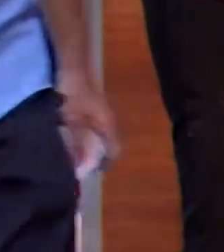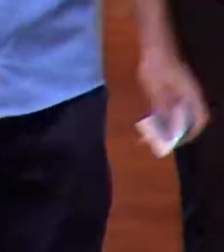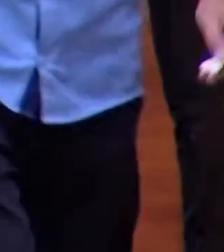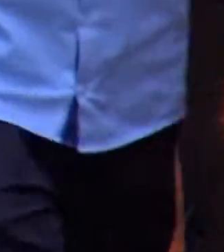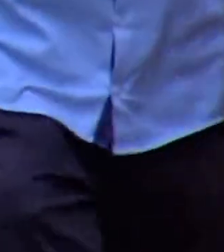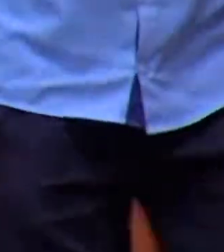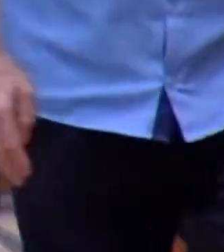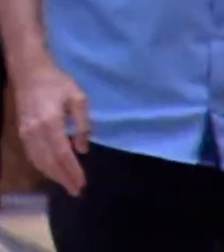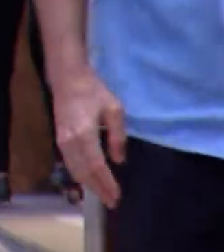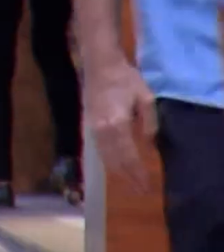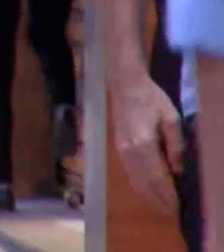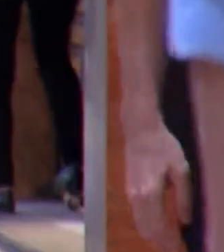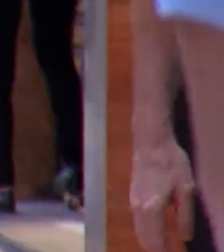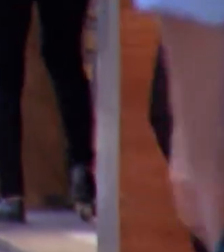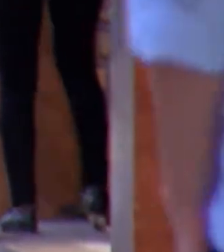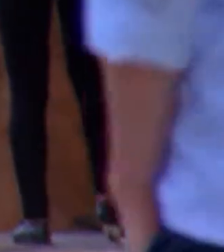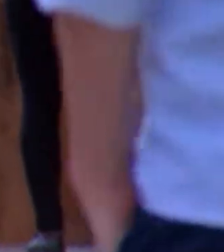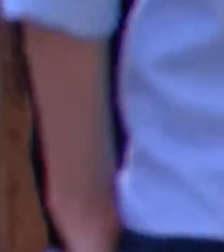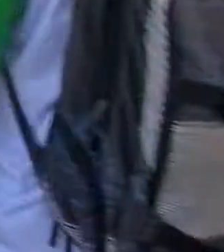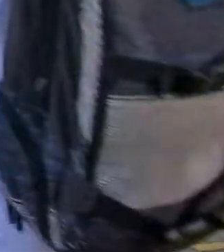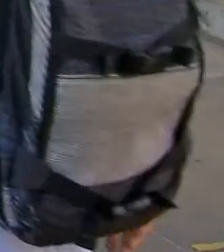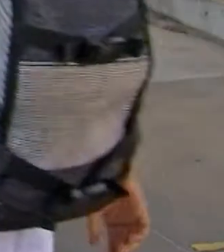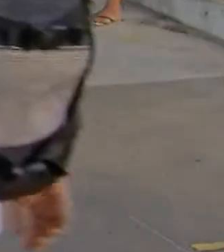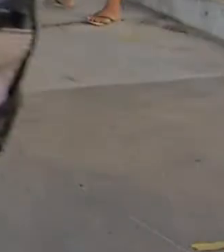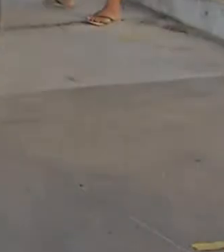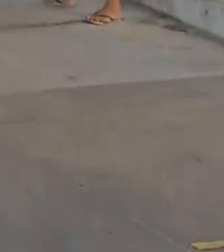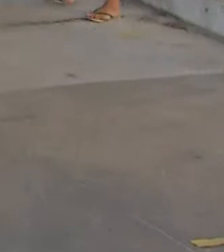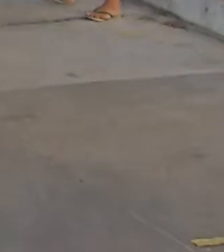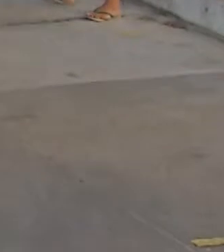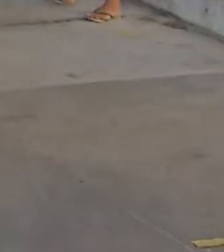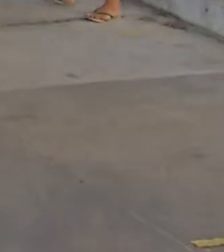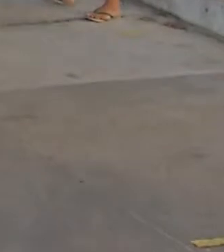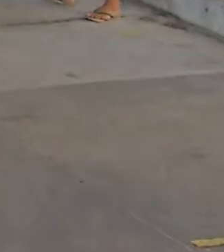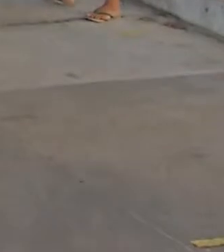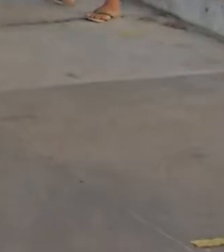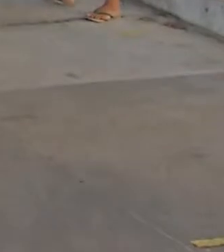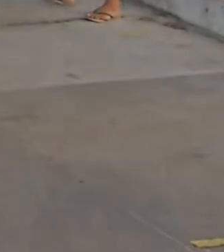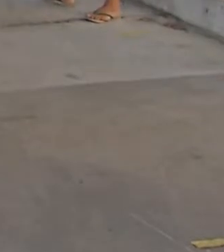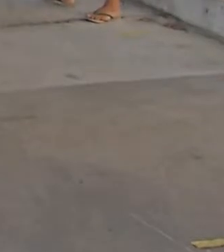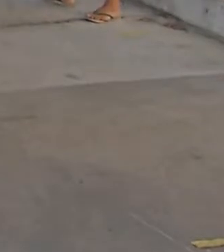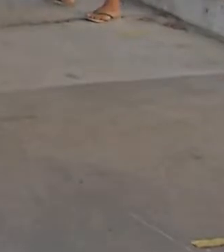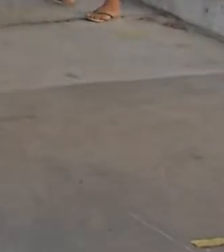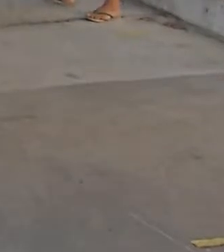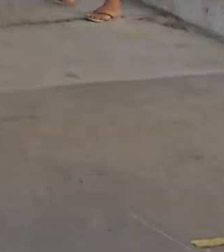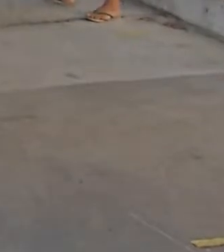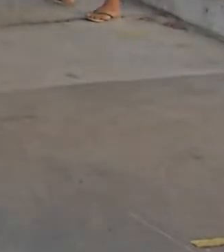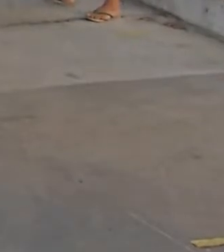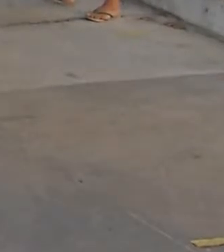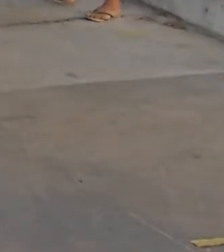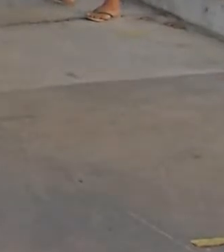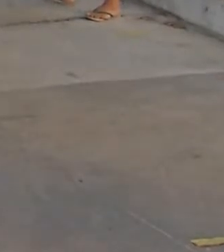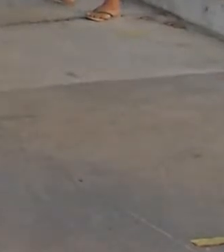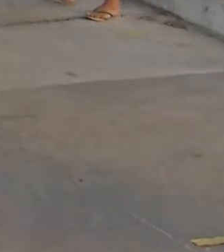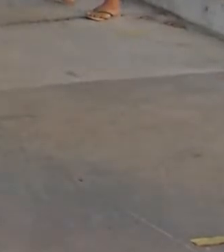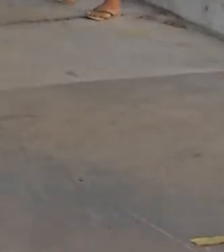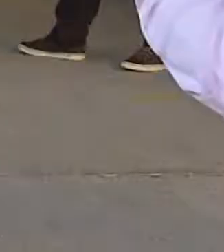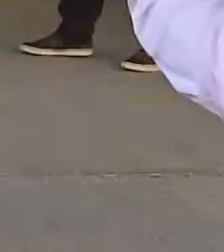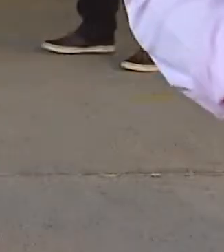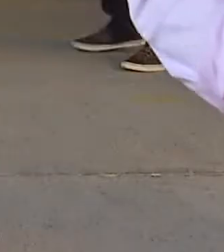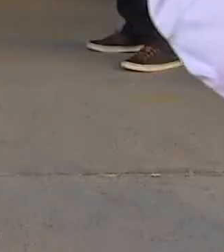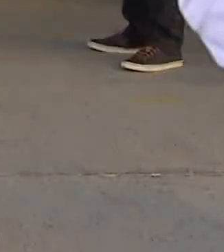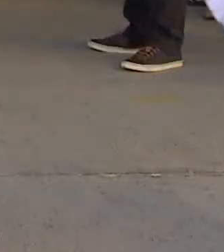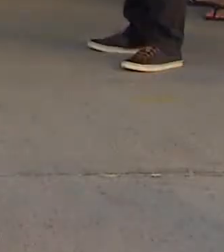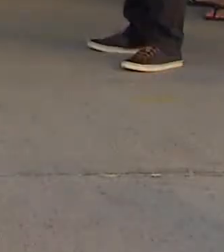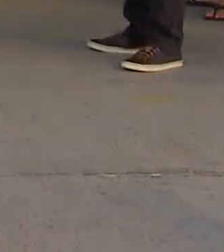passa a valer a partir de segunda-feira em Vitória. Com risco moderado, o governador anunciou o retorno das aulas presenciais